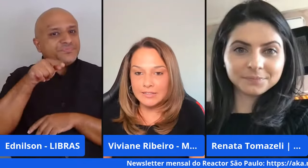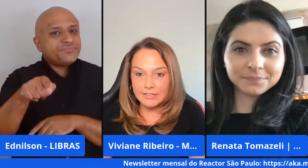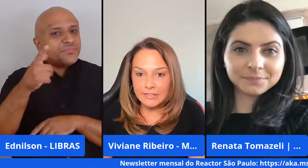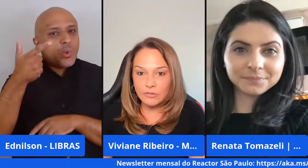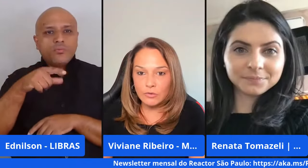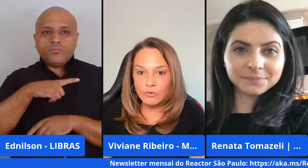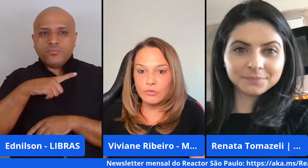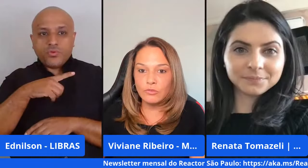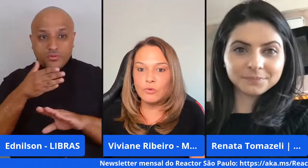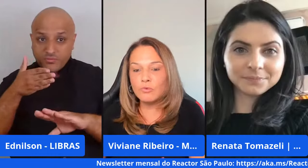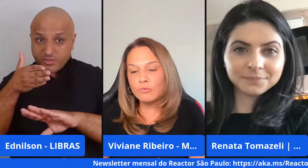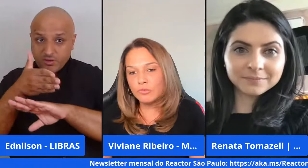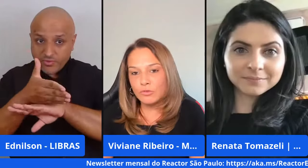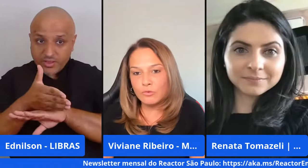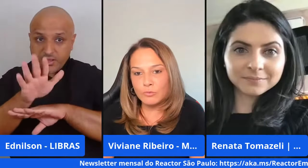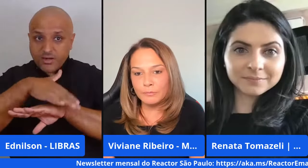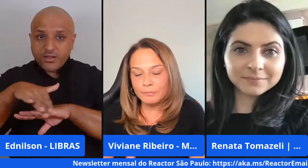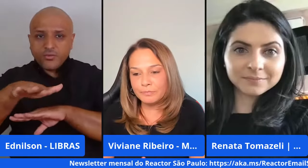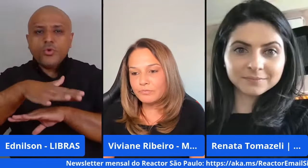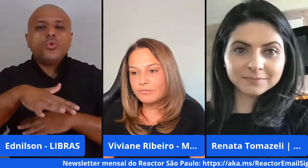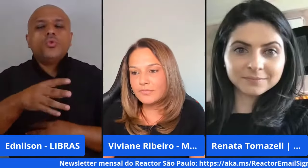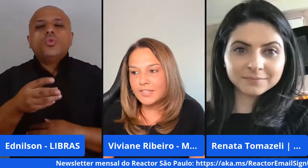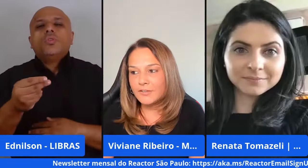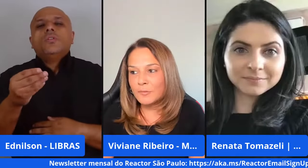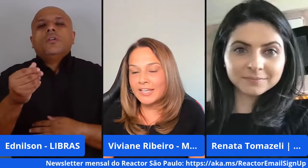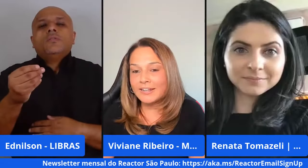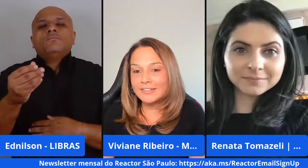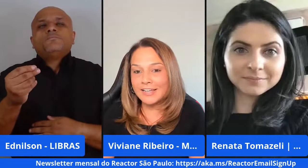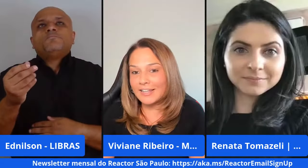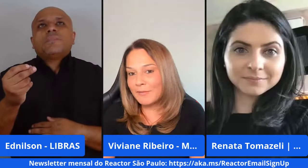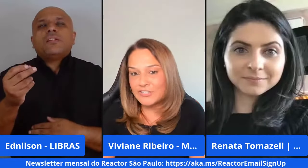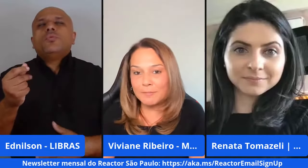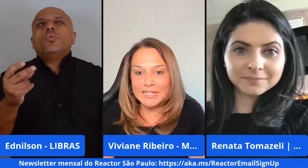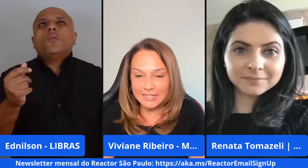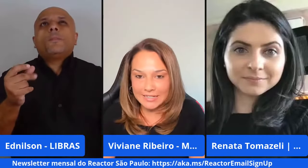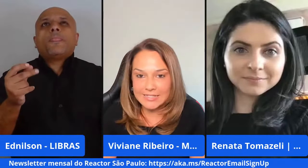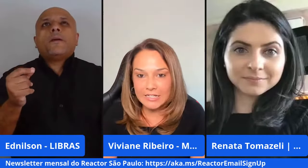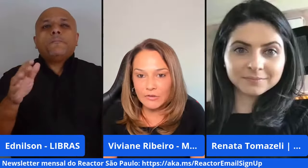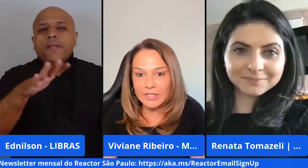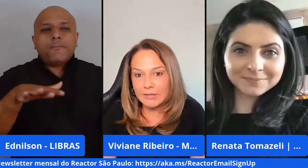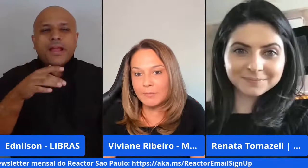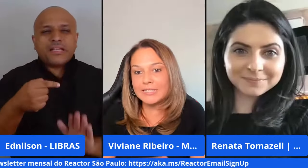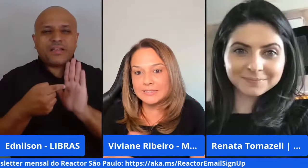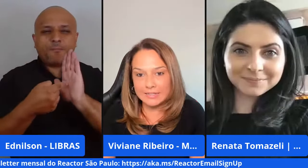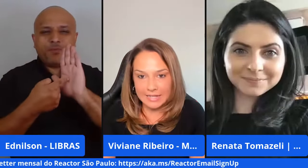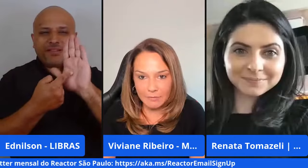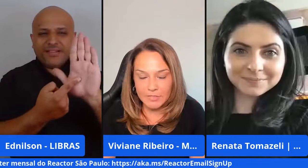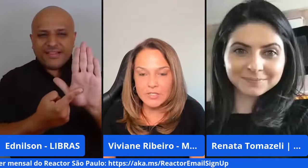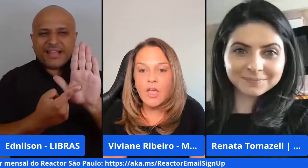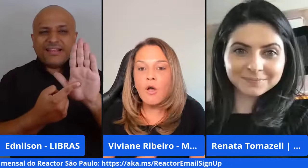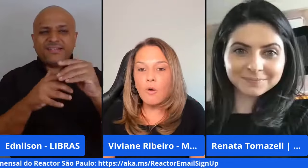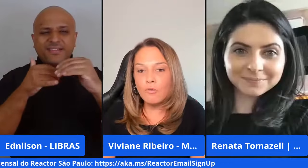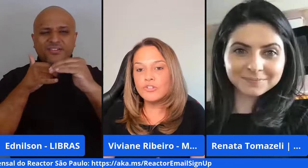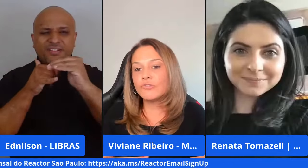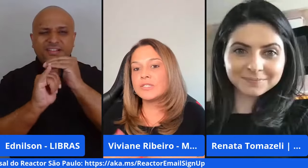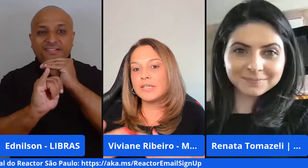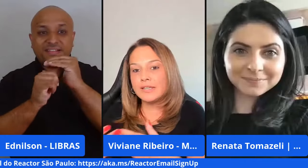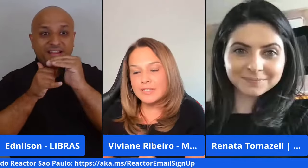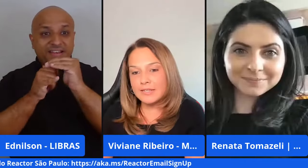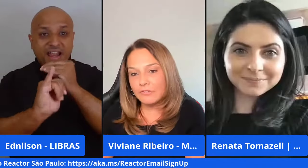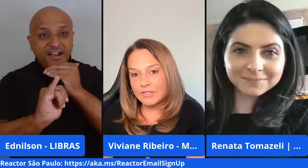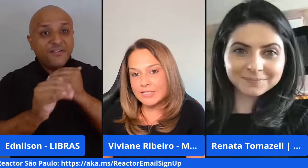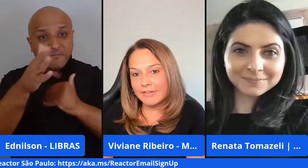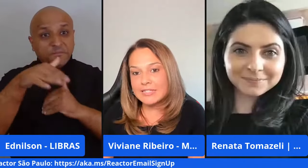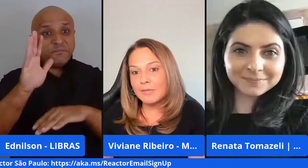estava entrando num num como é que é na parte de apresentação ali para startups onde